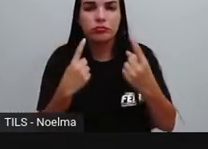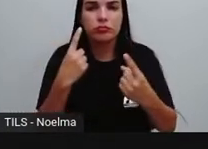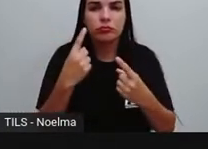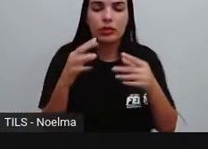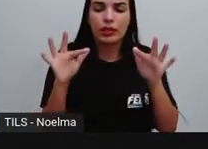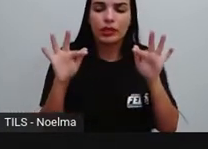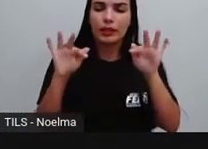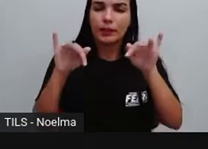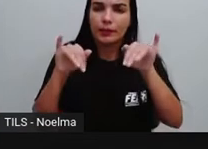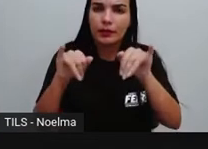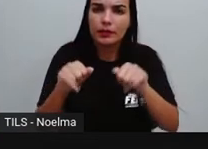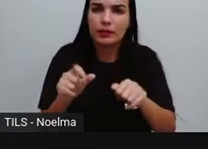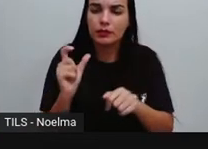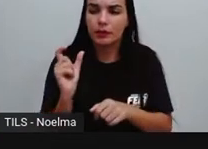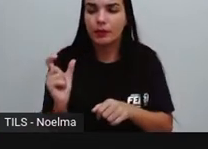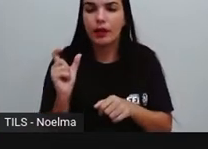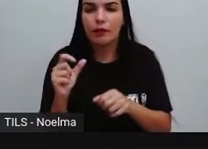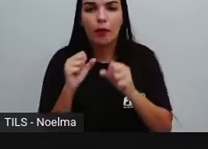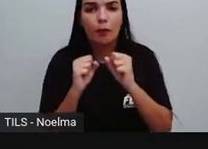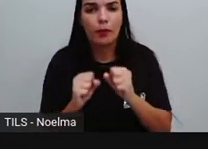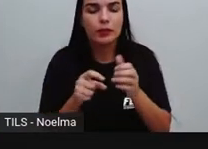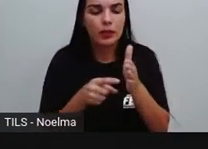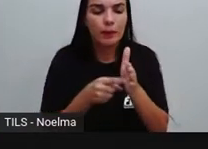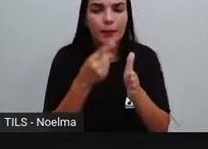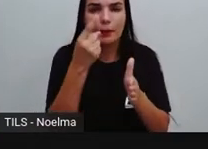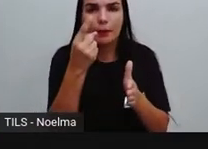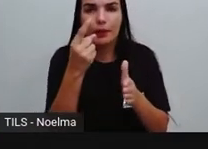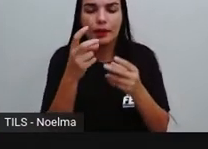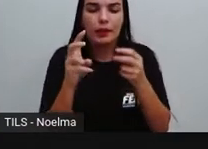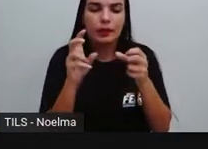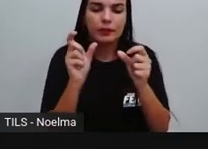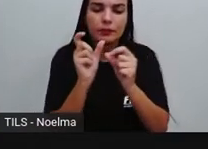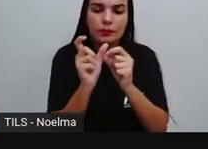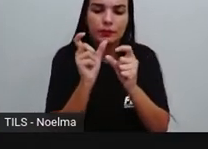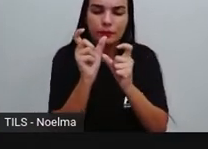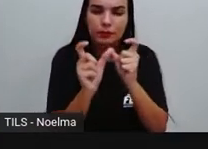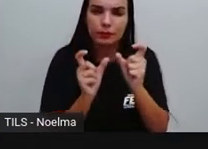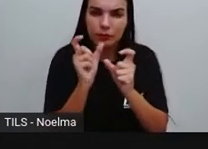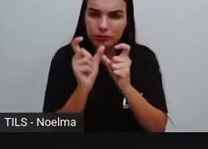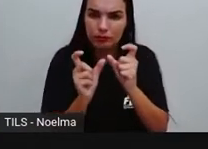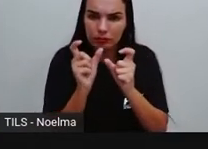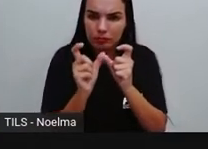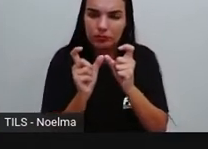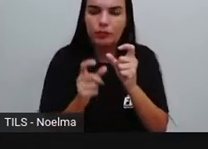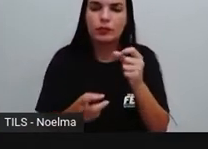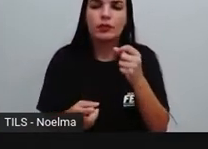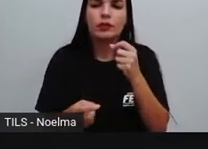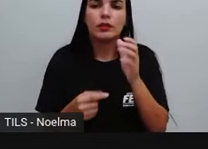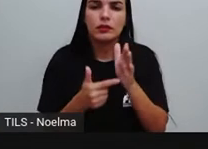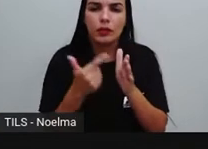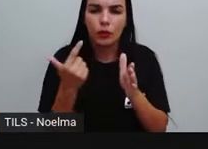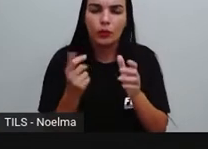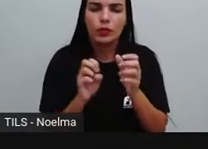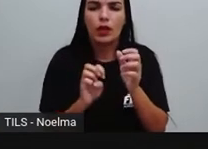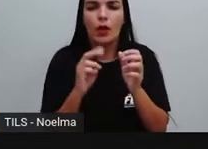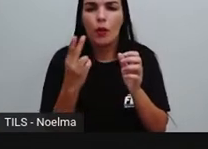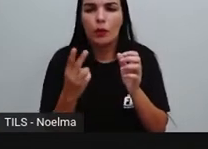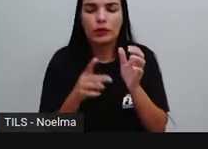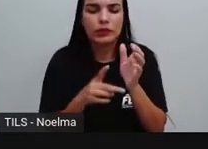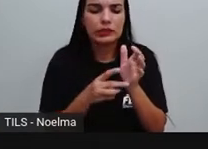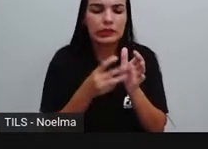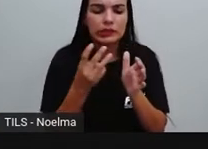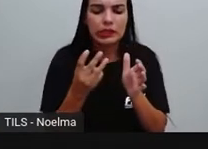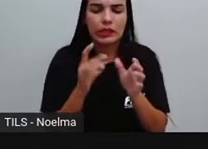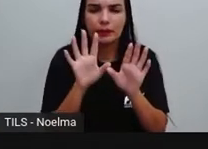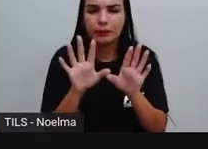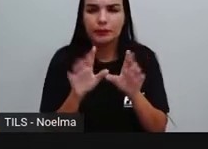terminações. Podendo estar na primeira conjugação, segunda conjugação ou terceira conjugação. Primeira conjugação,